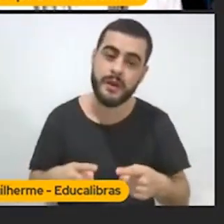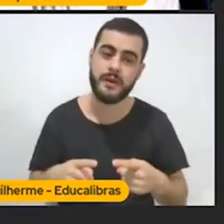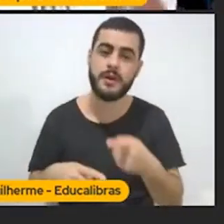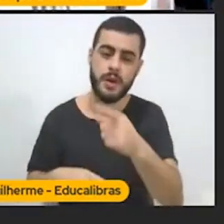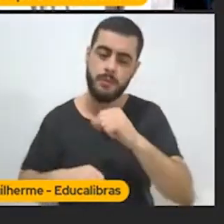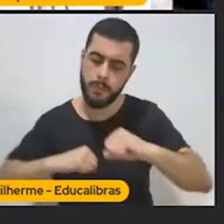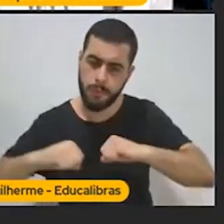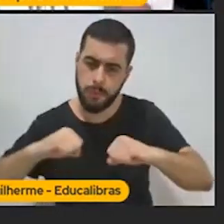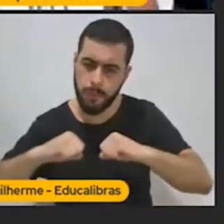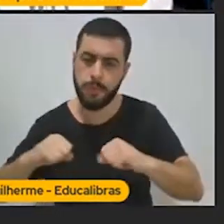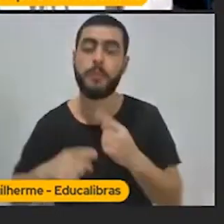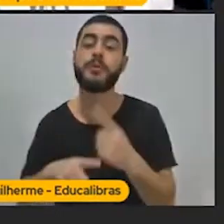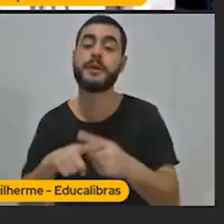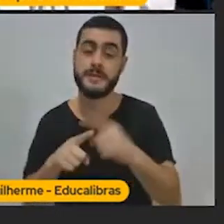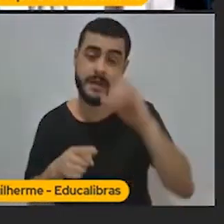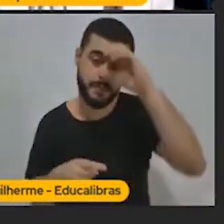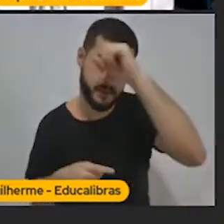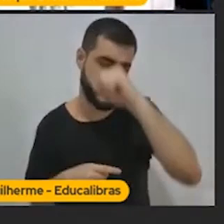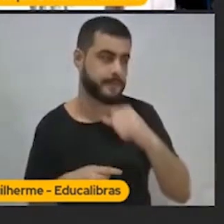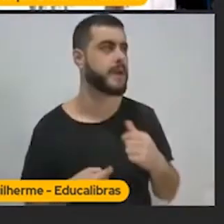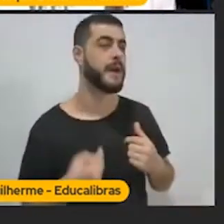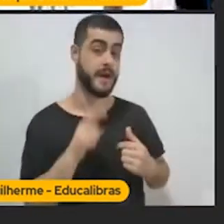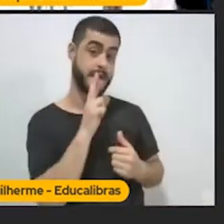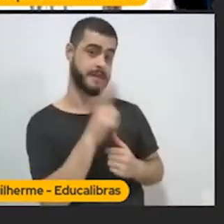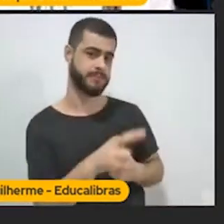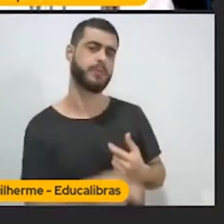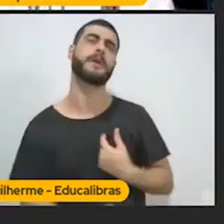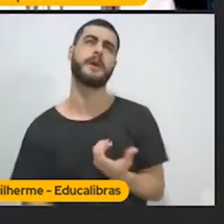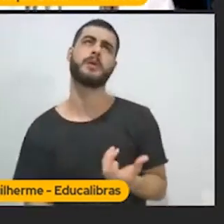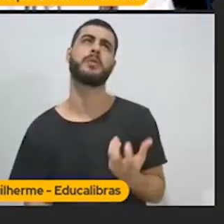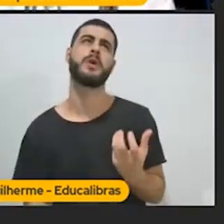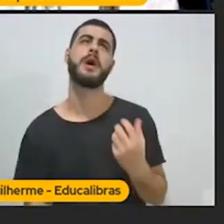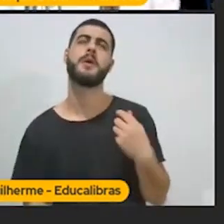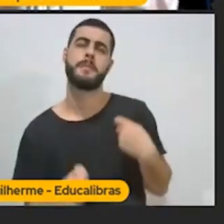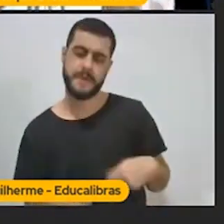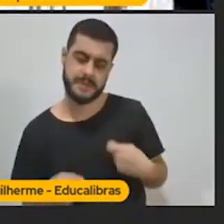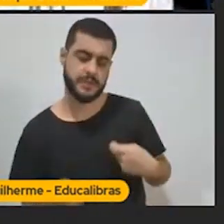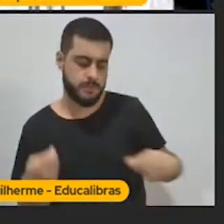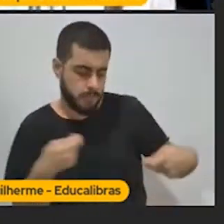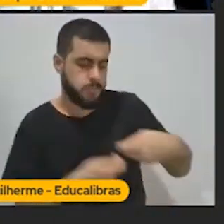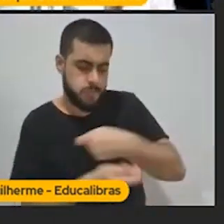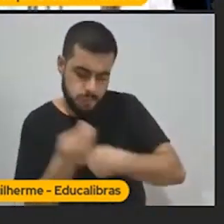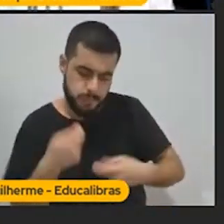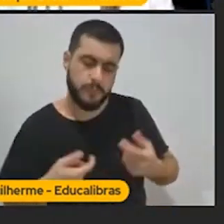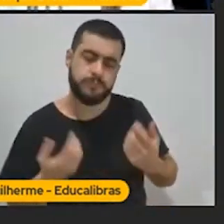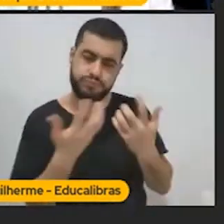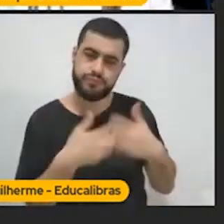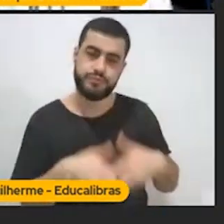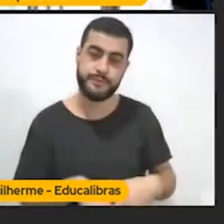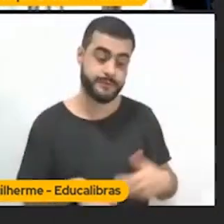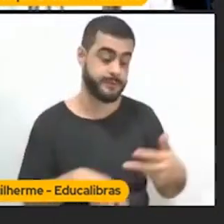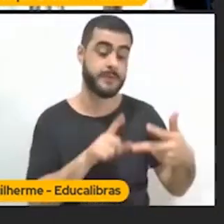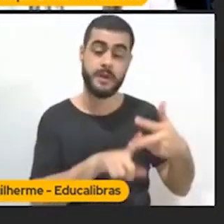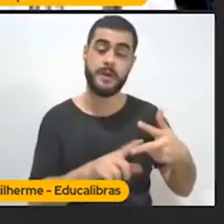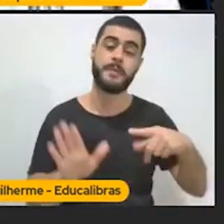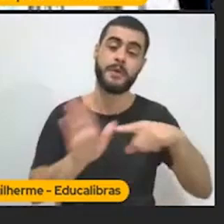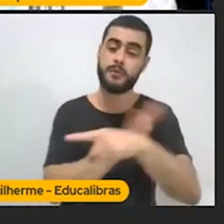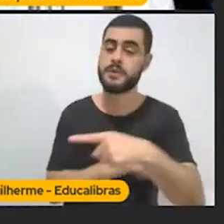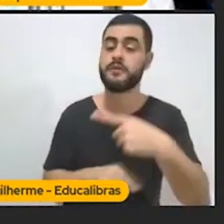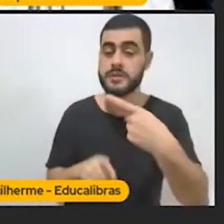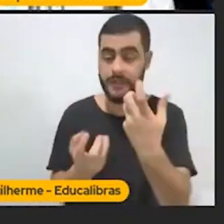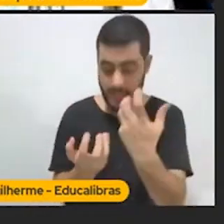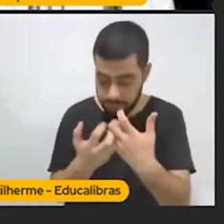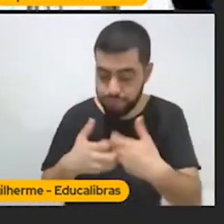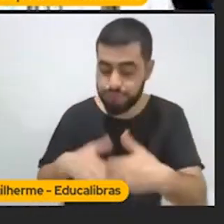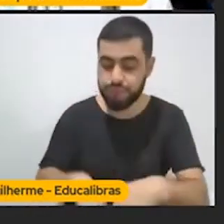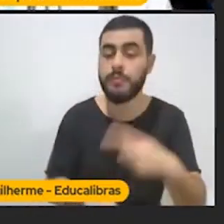no YouTube? Por que eu preciso criar meu empreendimento e tenho que fazer funcionar? Por que você tem que fazer seu empreendimento funcionar? Por